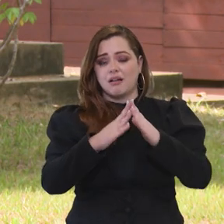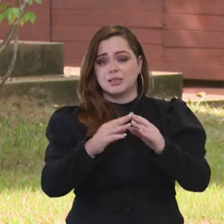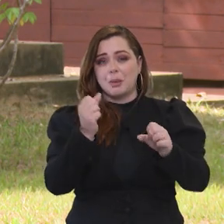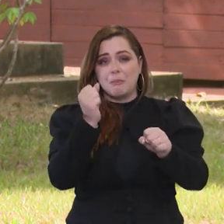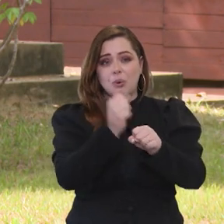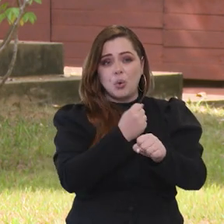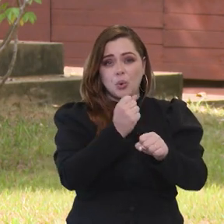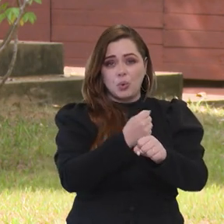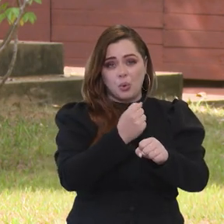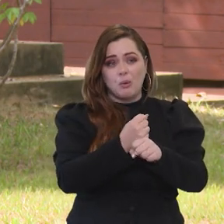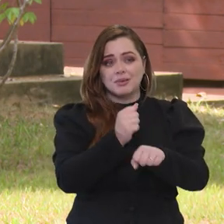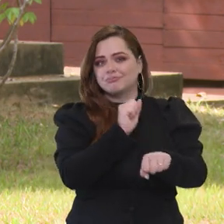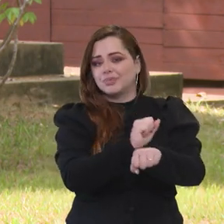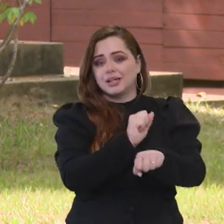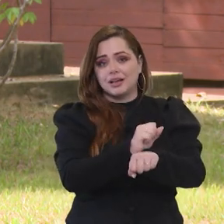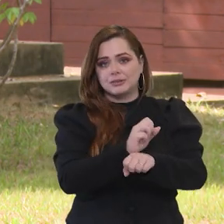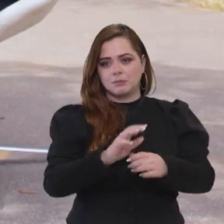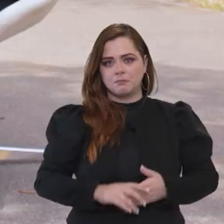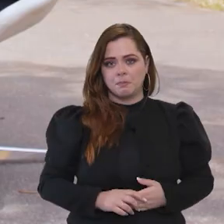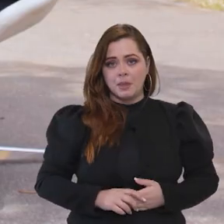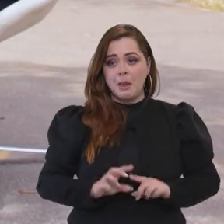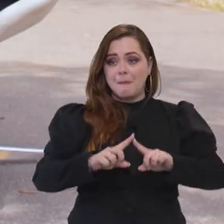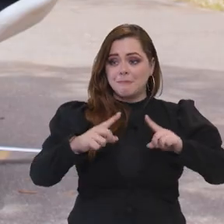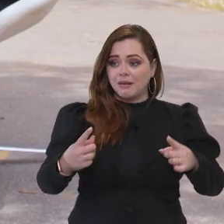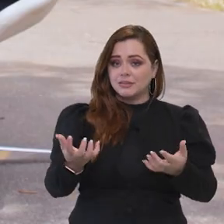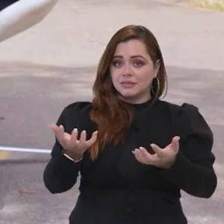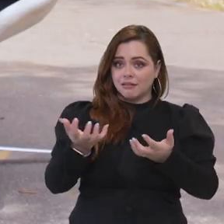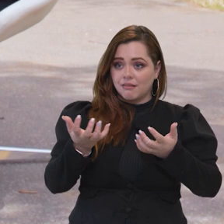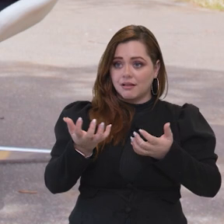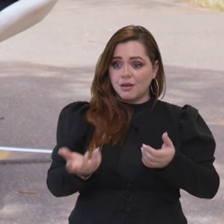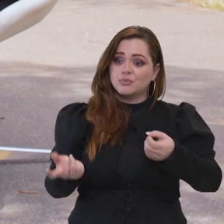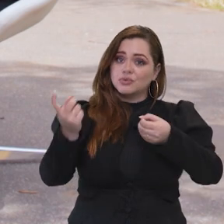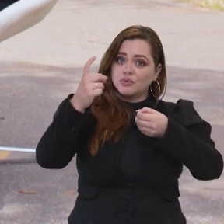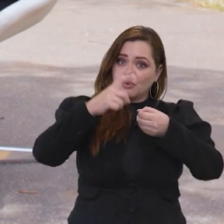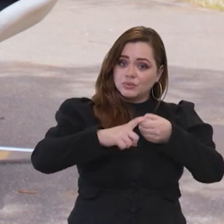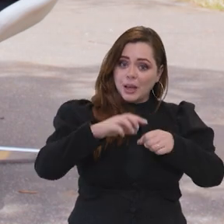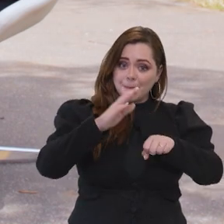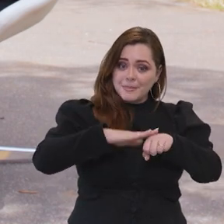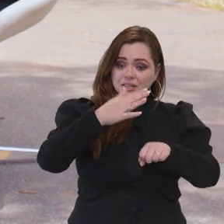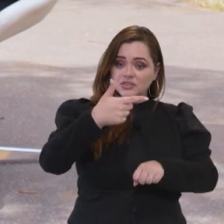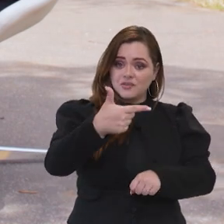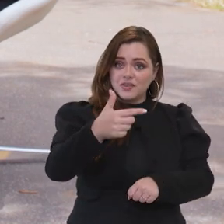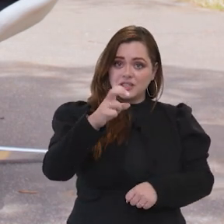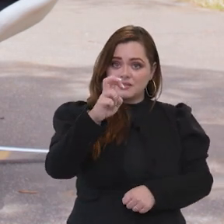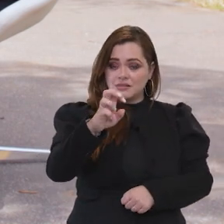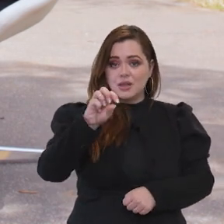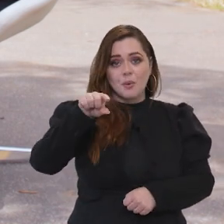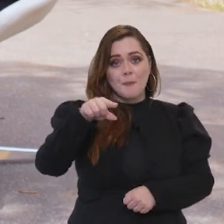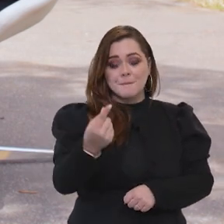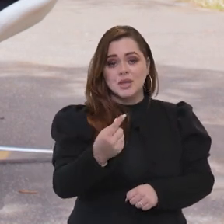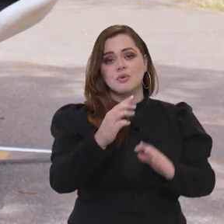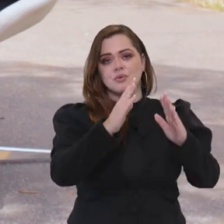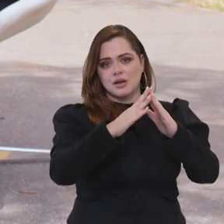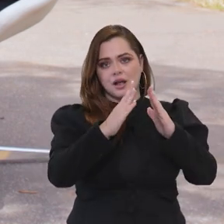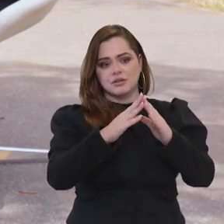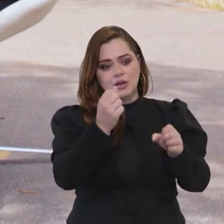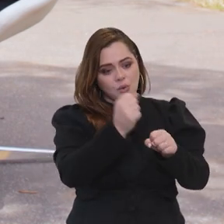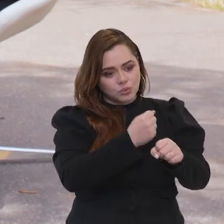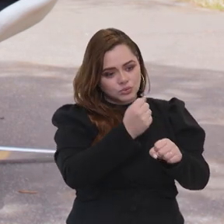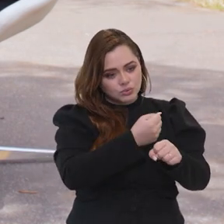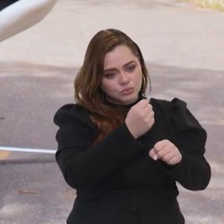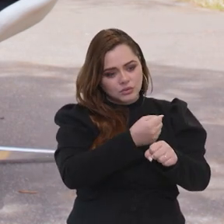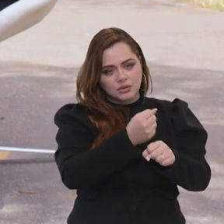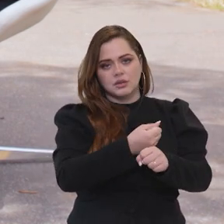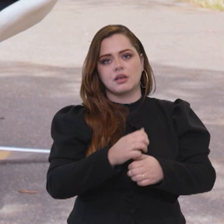de 16 mil unidades e queremos retomar até o final do ano mais de 25 mil. E nós já entregamos,